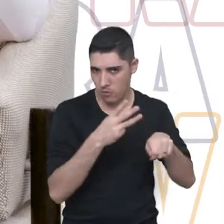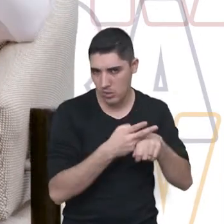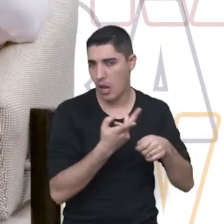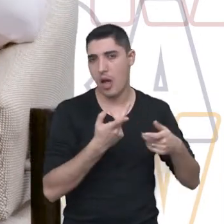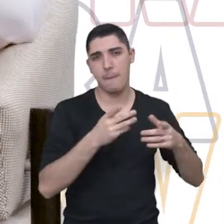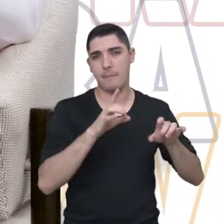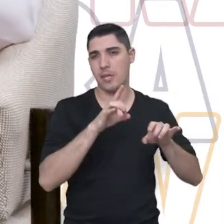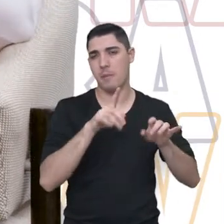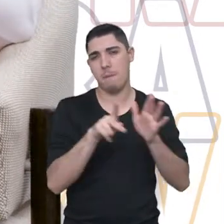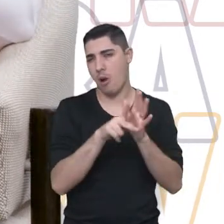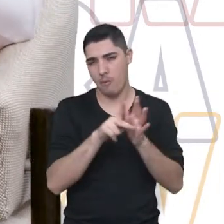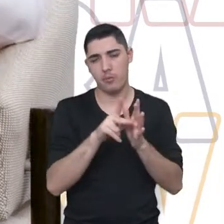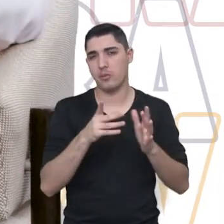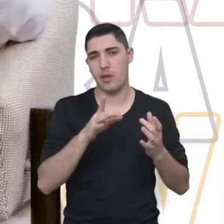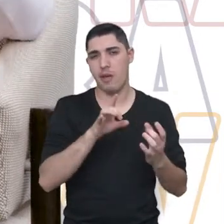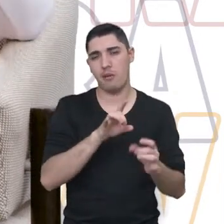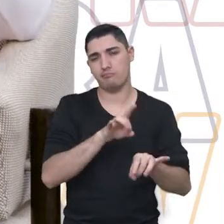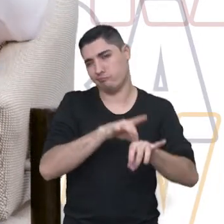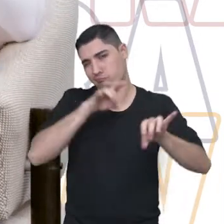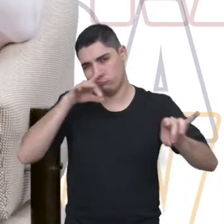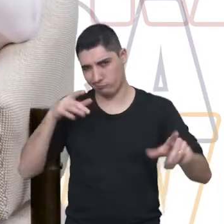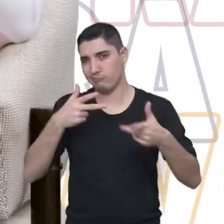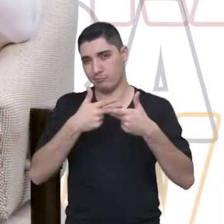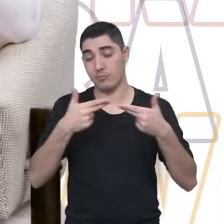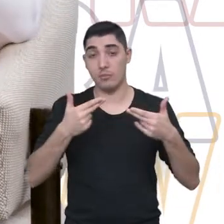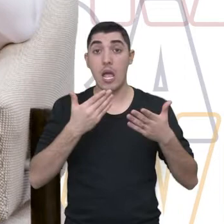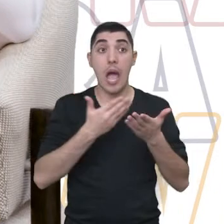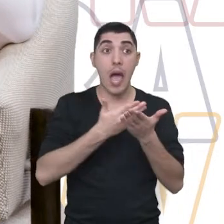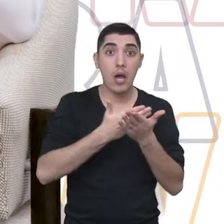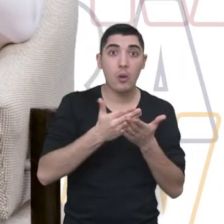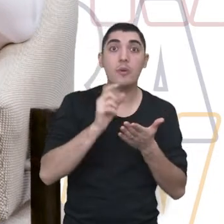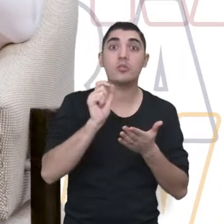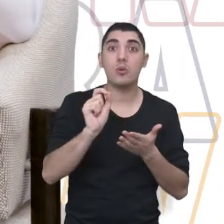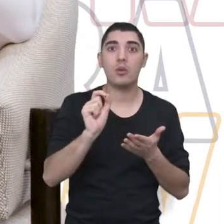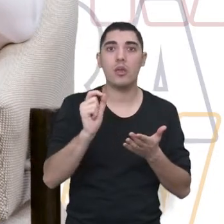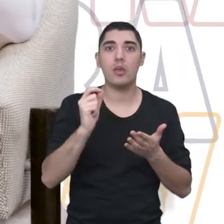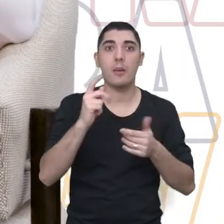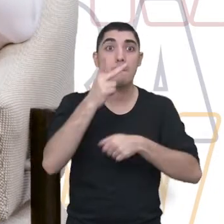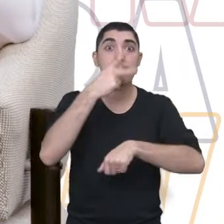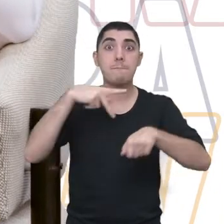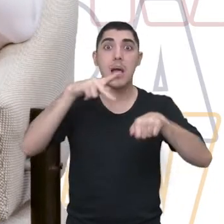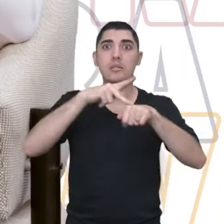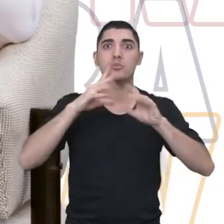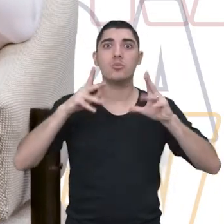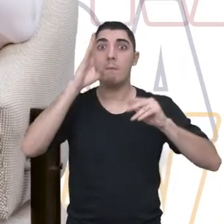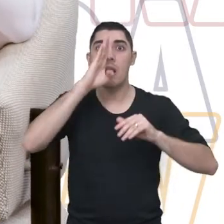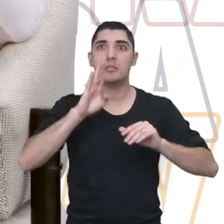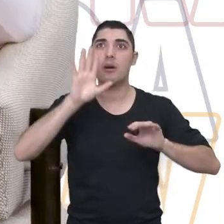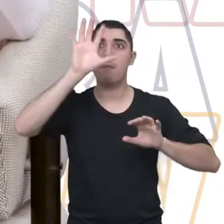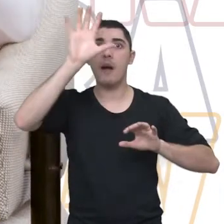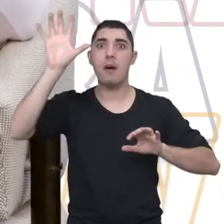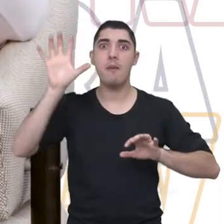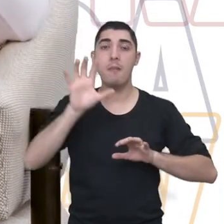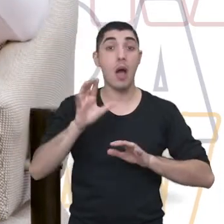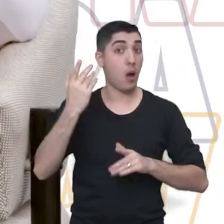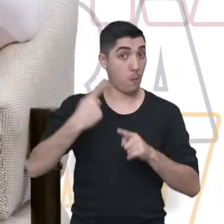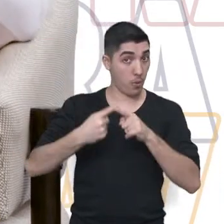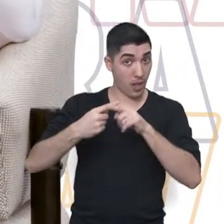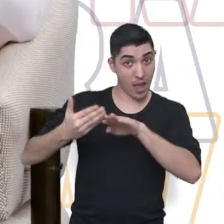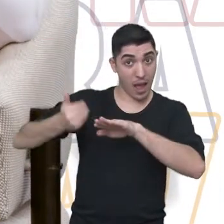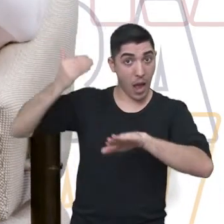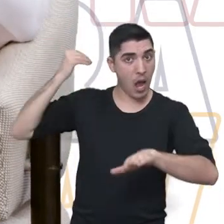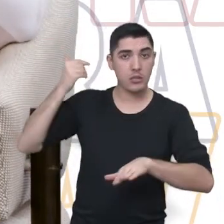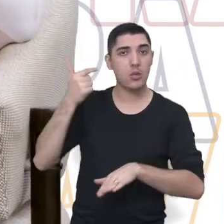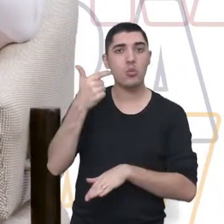atendimentos também online. E aí começou a vir essa demanda do país todo, que nós antes não tínhamos,